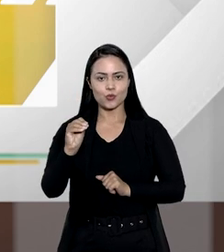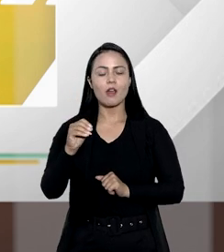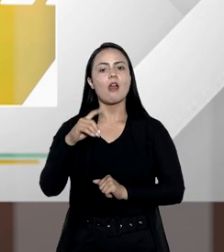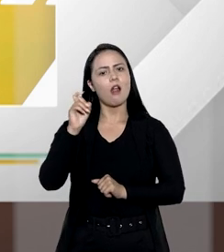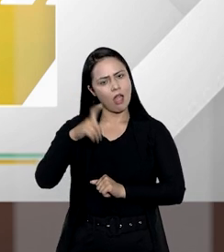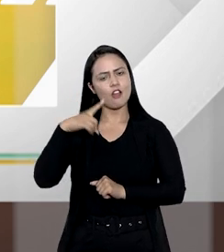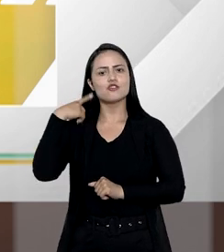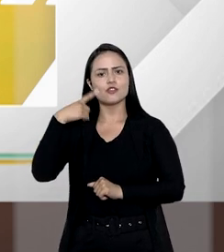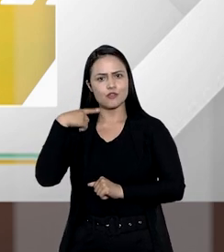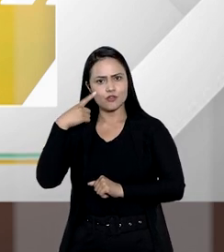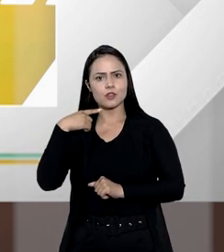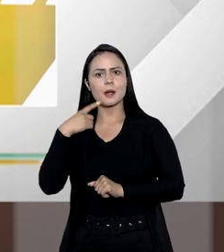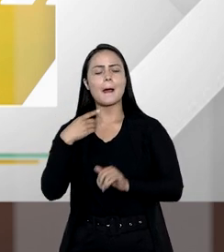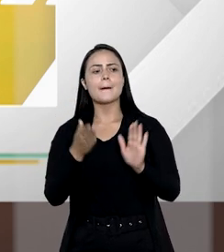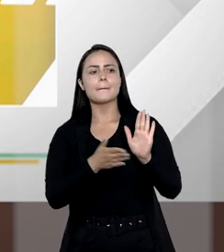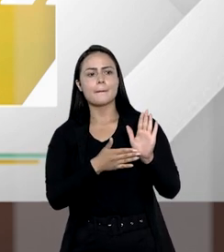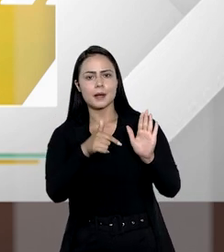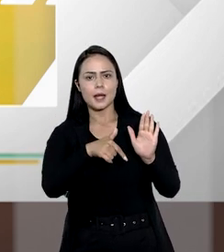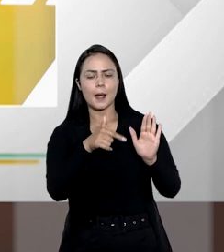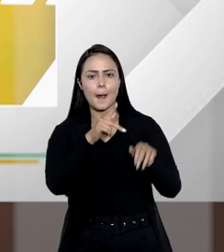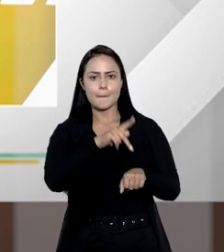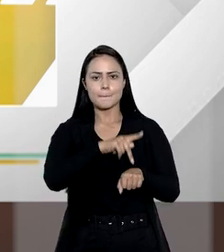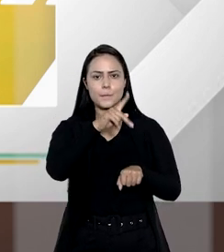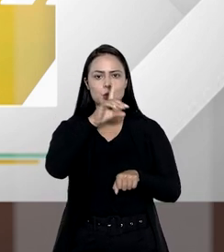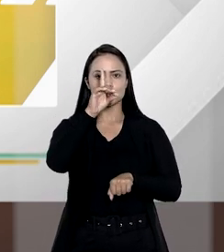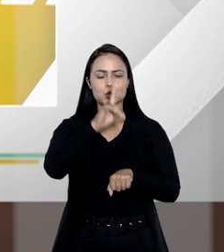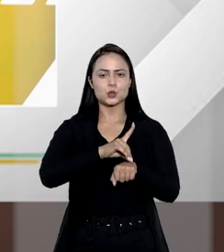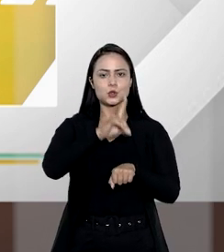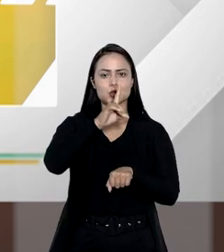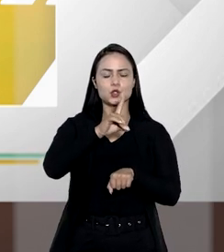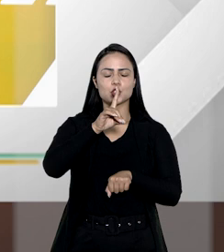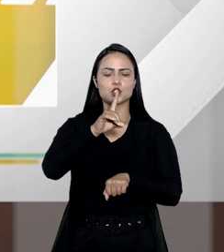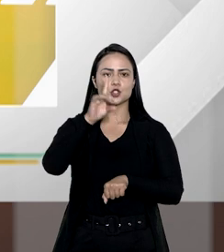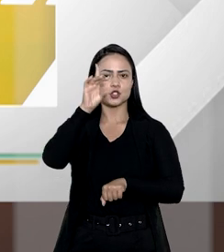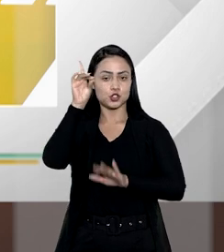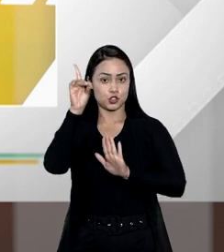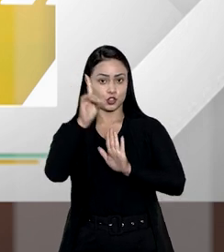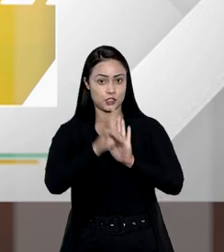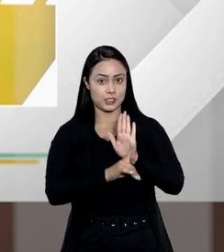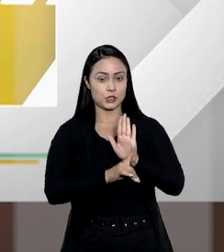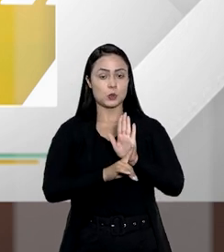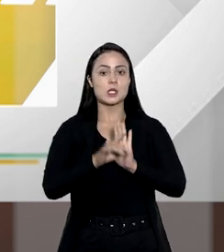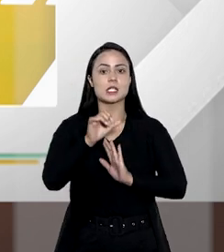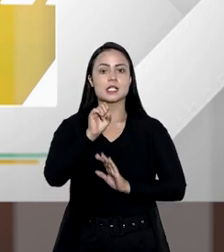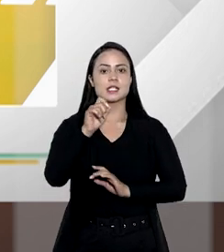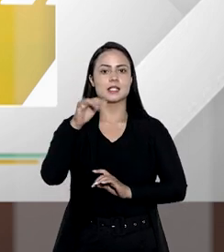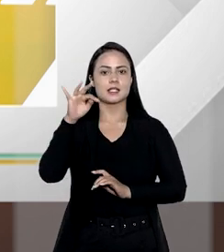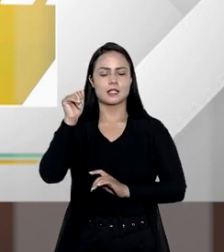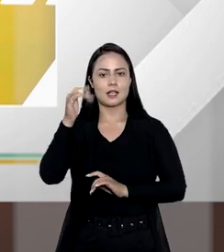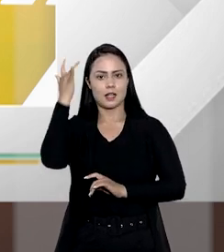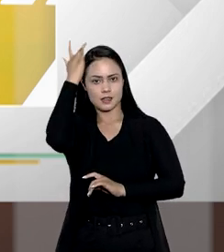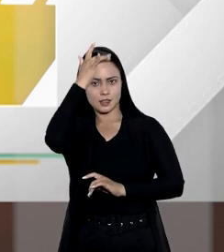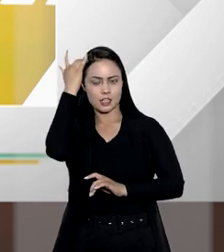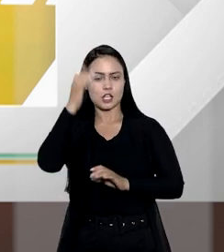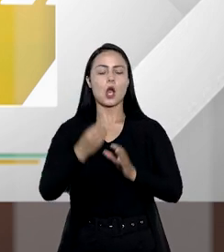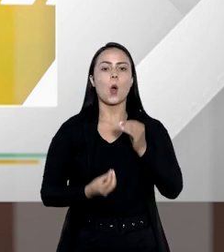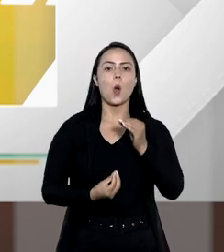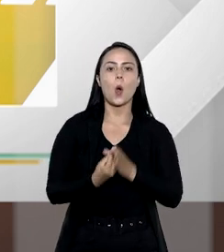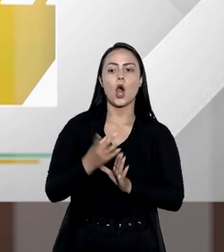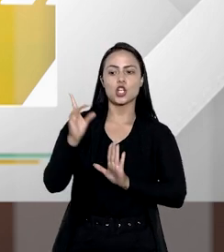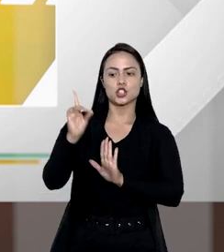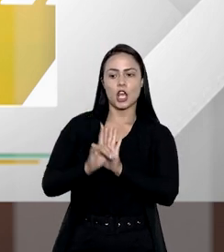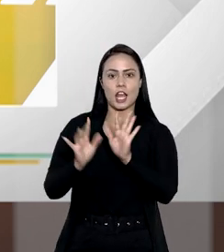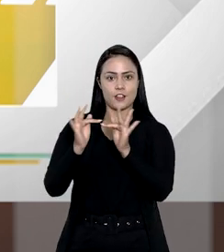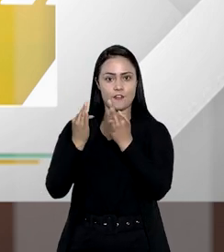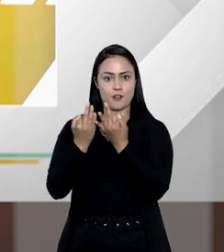Rosa é advogado, parecerista, pós-doutor em Direito pela Universidade Federal de Santa Catarina, autor de obras sobre